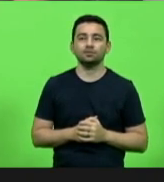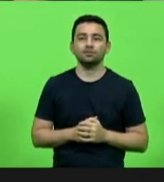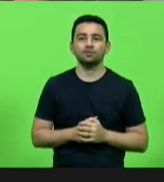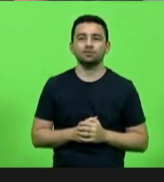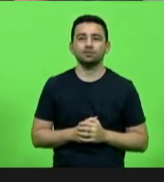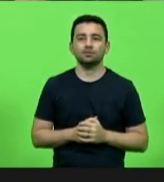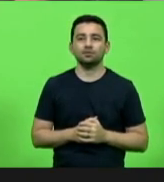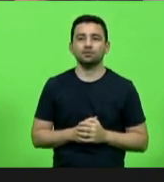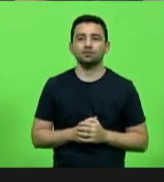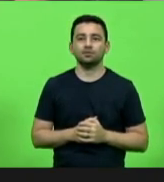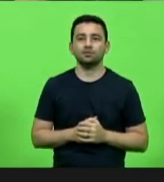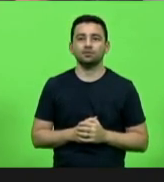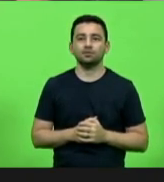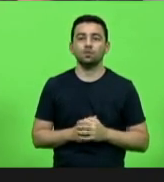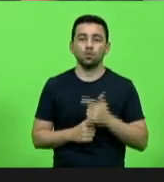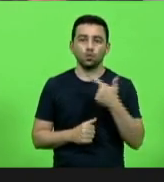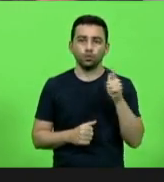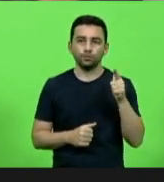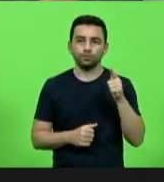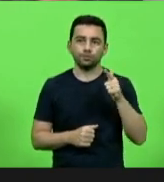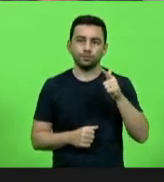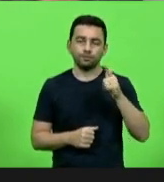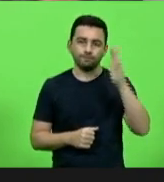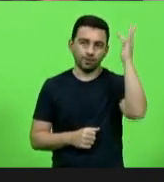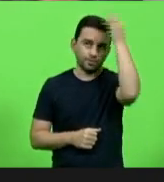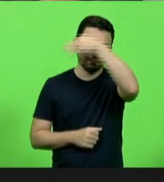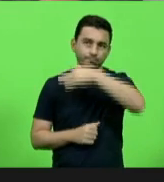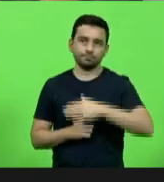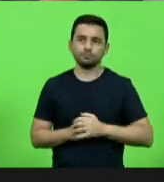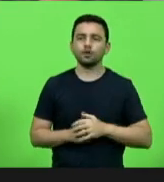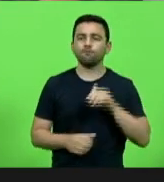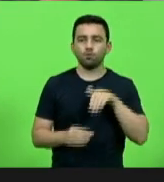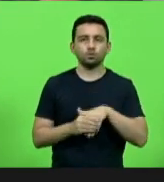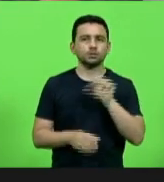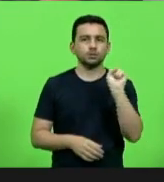Como vota o deputado Fabiano da Luz. Voto sim.